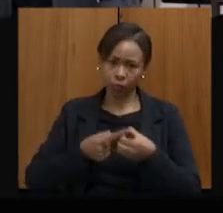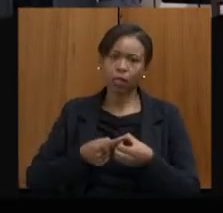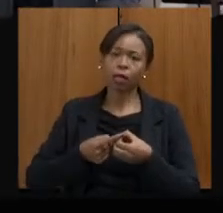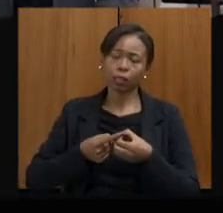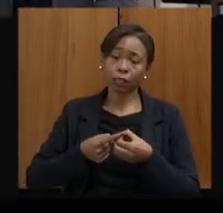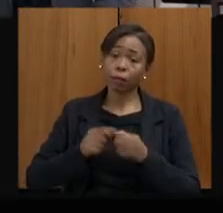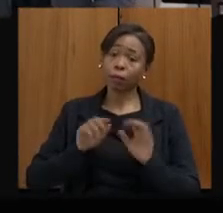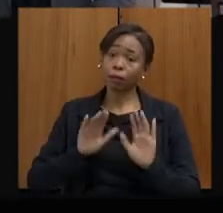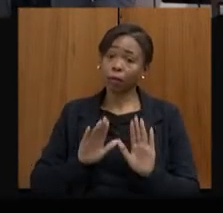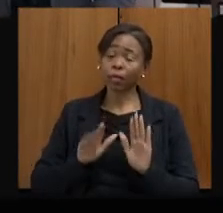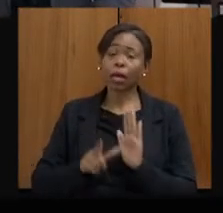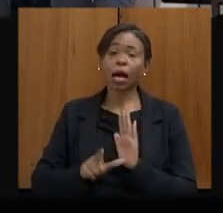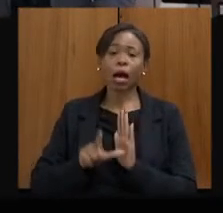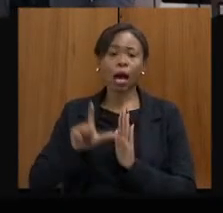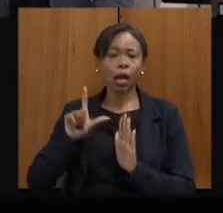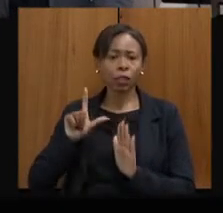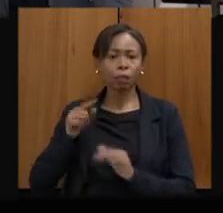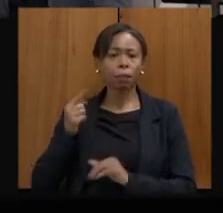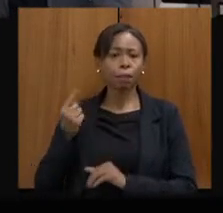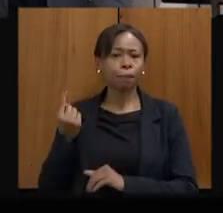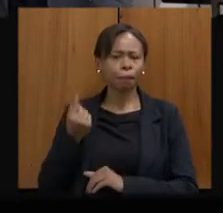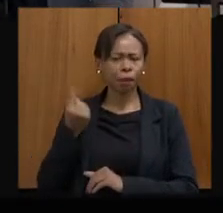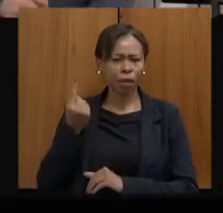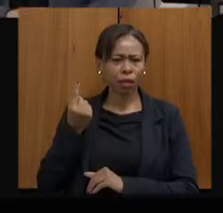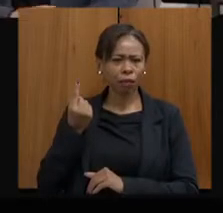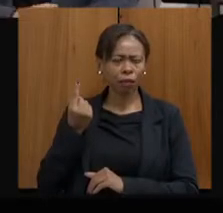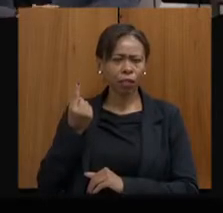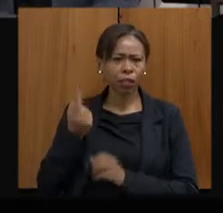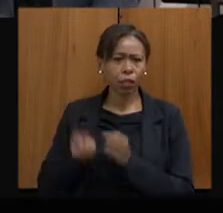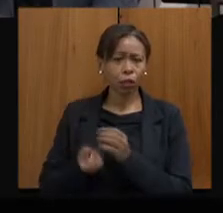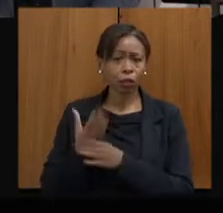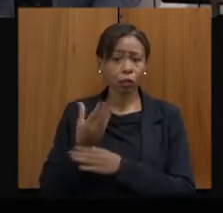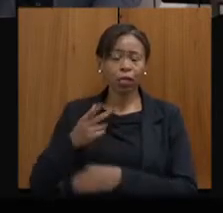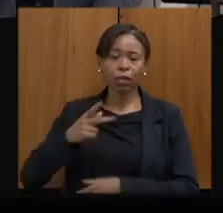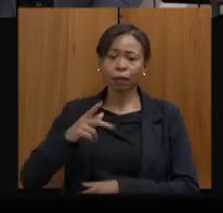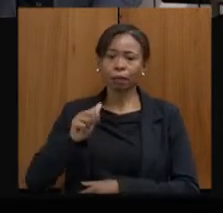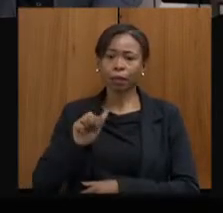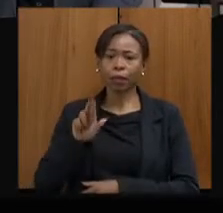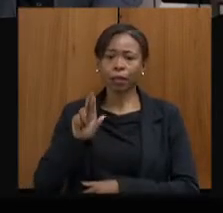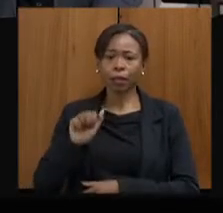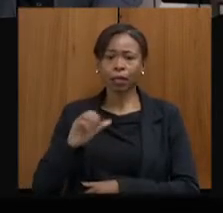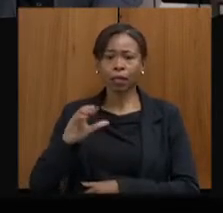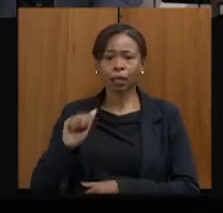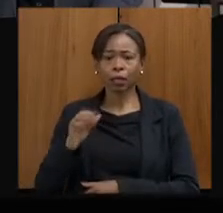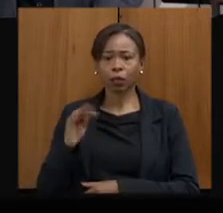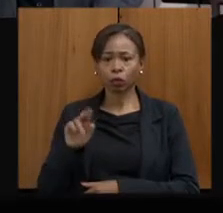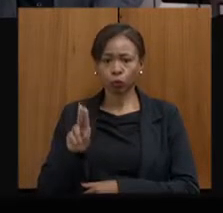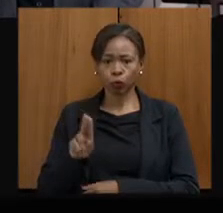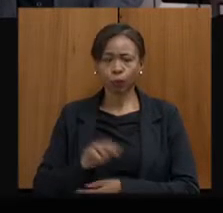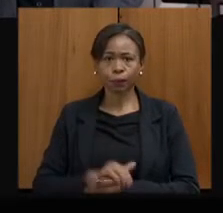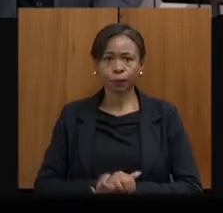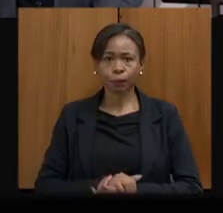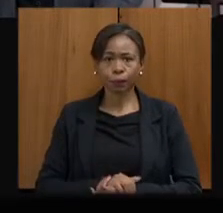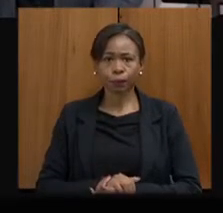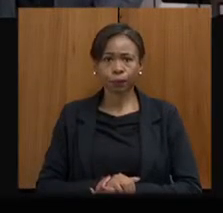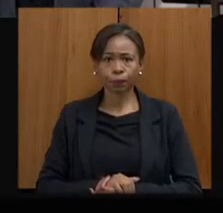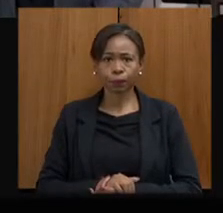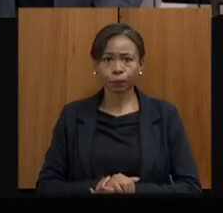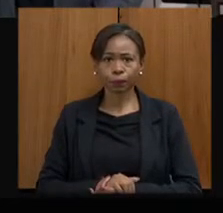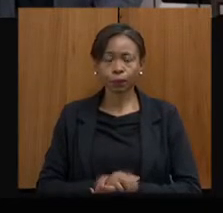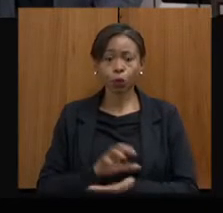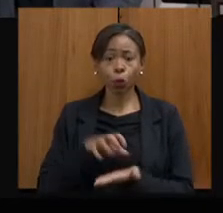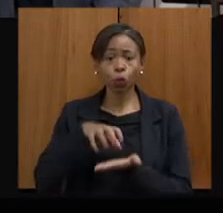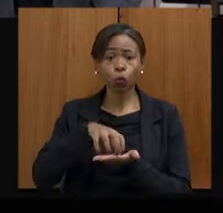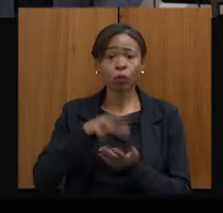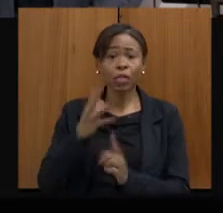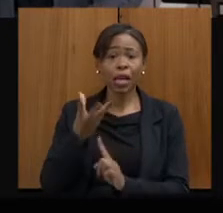lembrando que a primeira inauguração que fizemos foi em Paracatu. Pode passar? Núcleo de Artes e